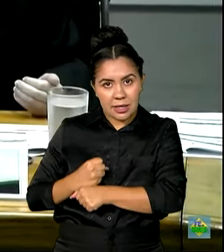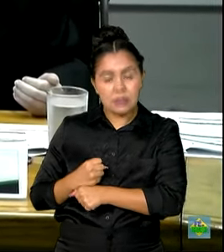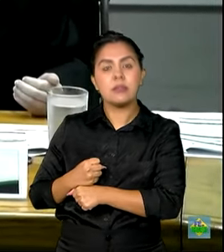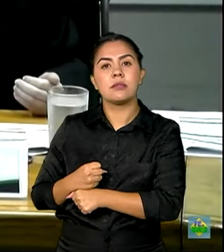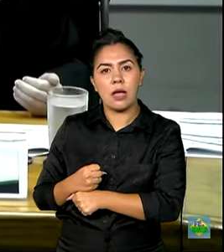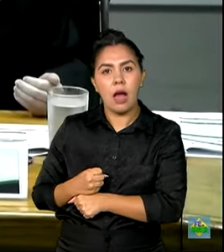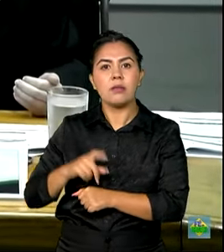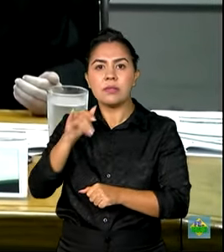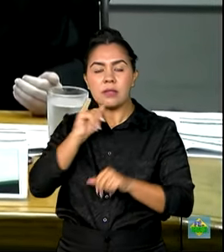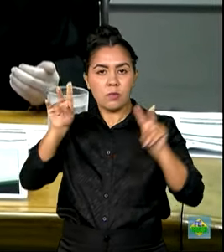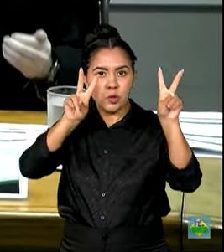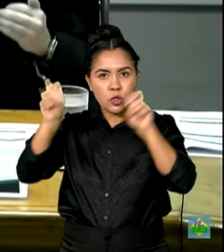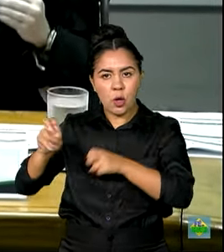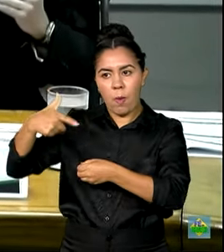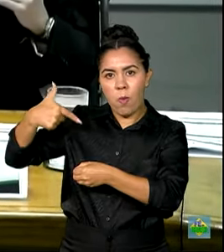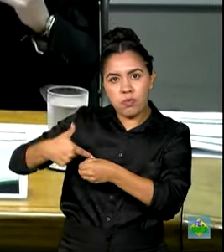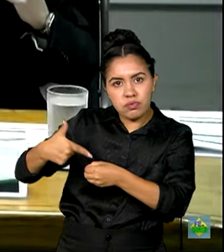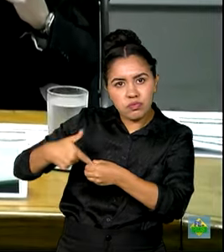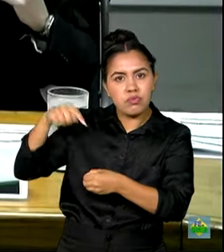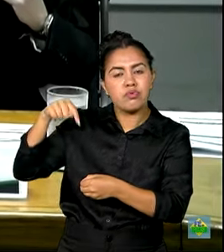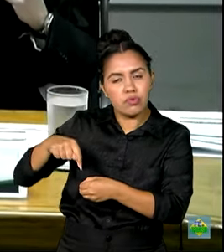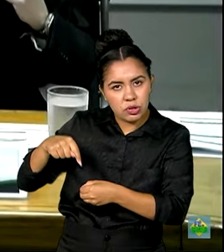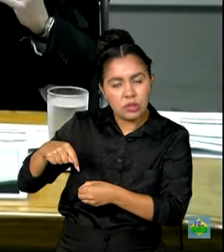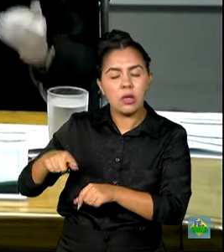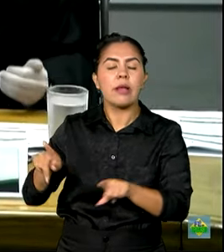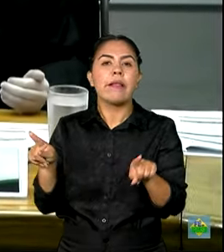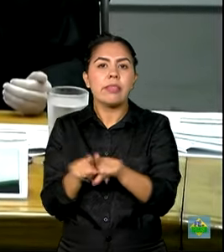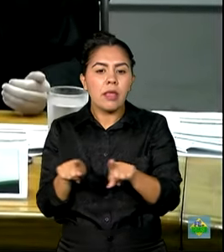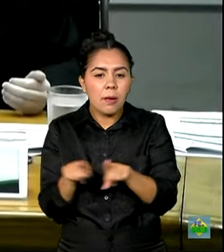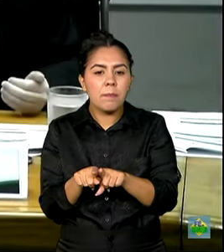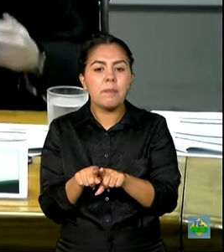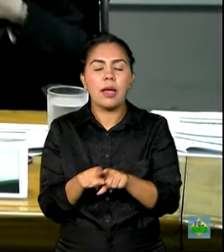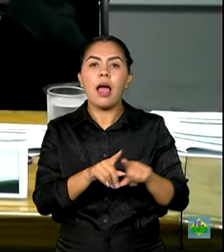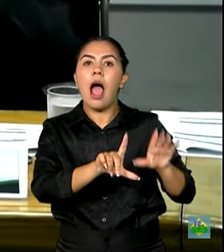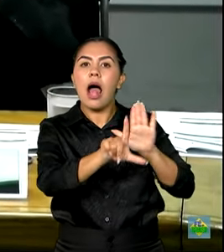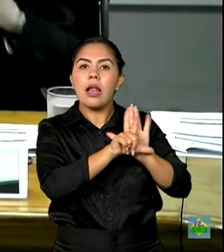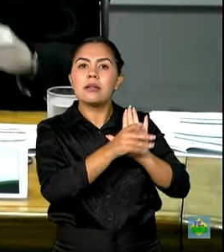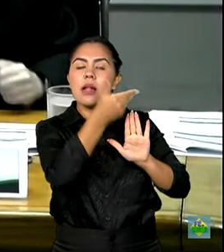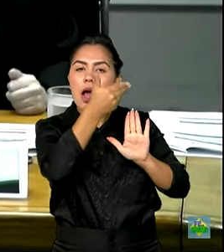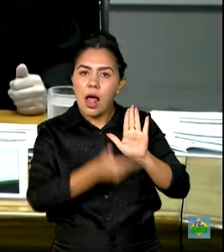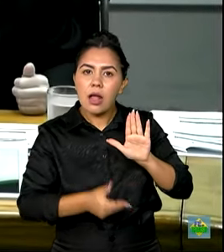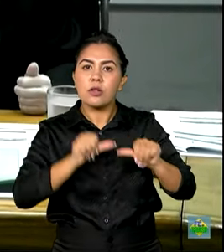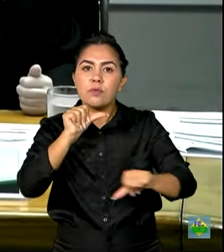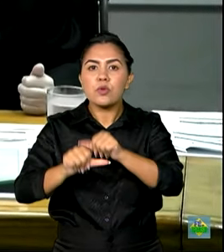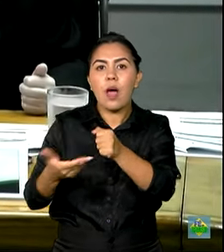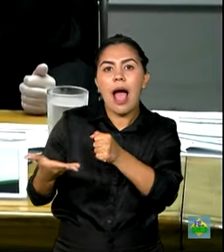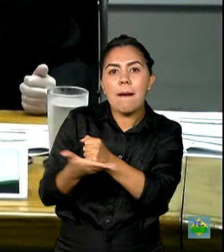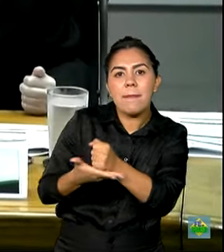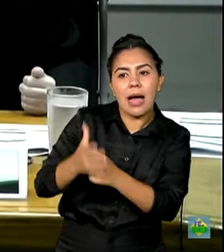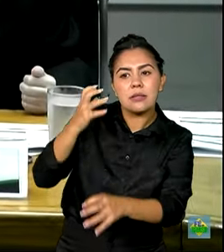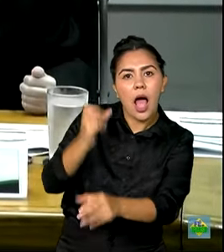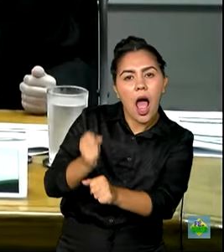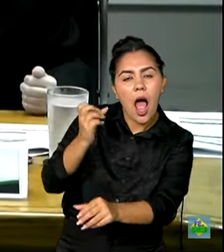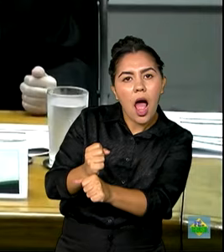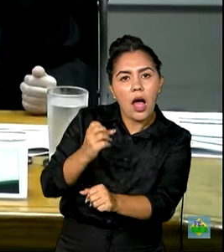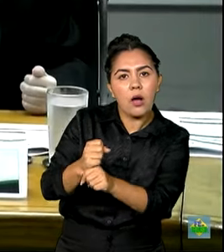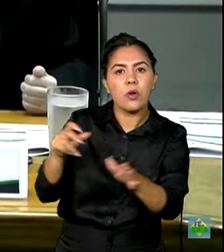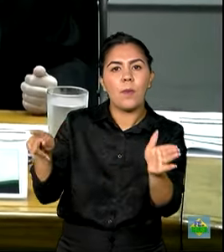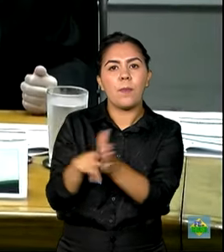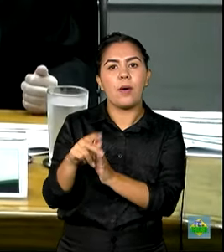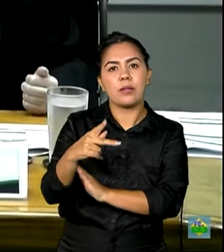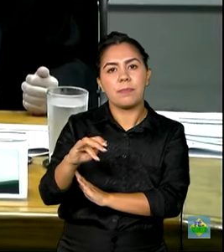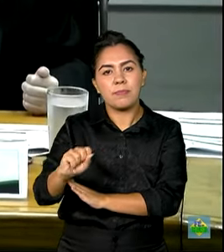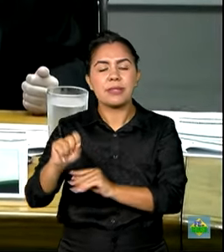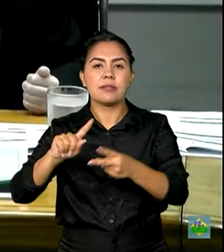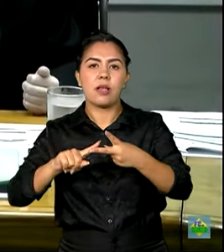combustíveis e a legislação que alterou a base de cálculo do PIS e